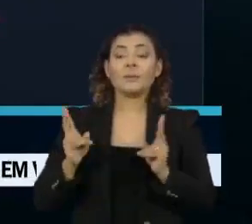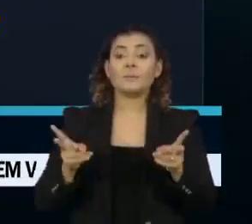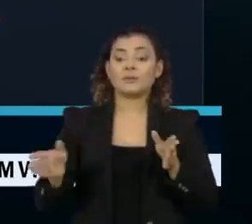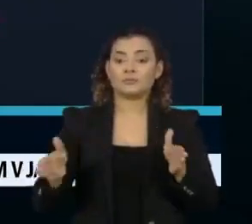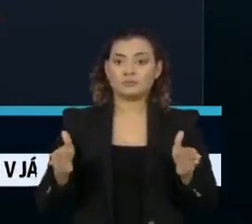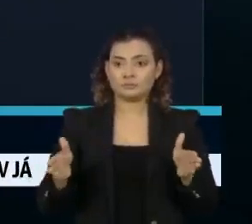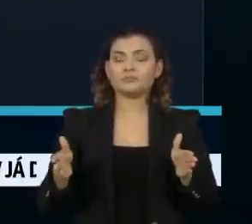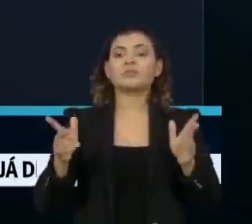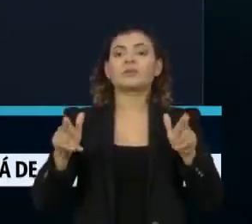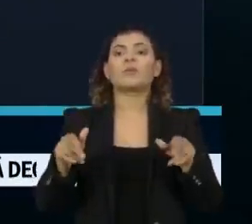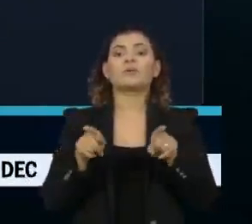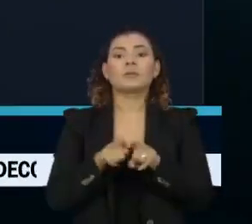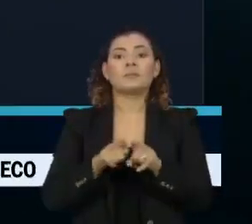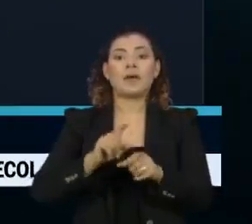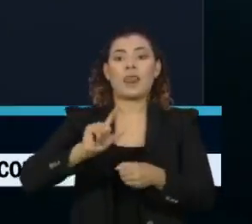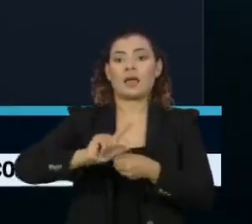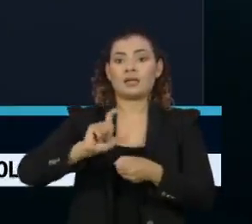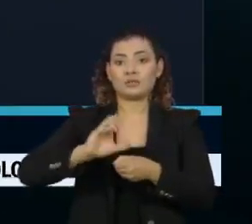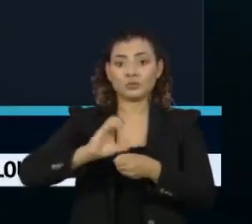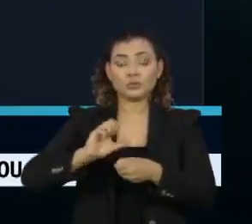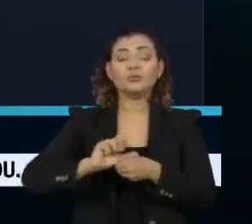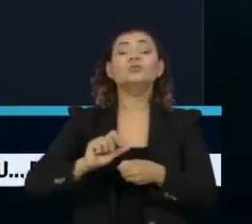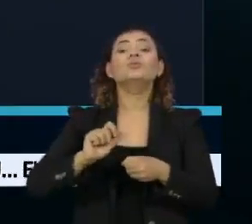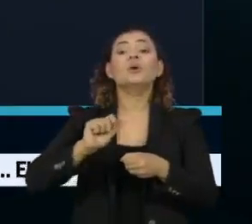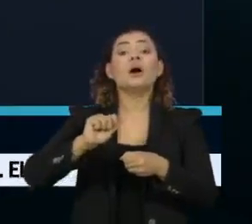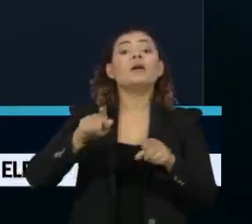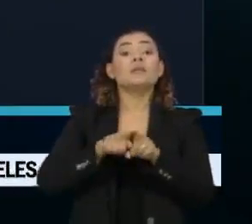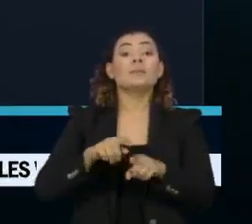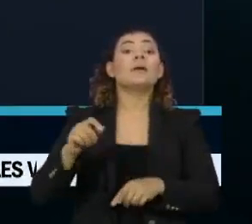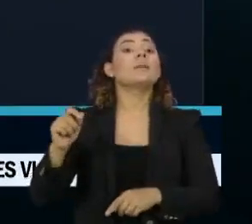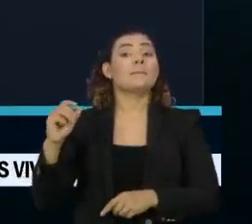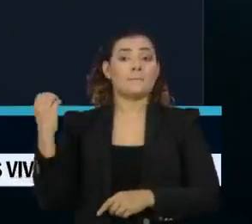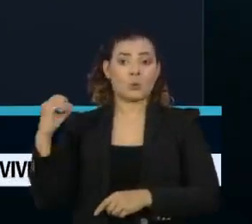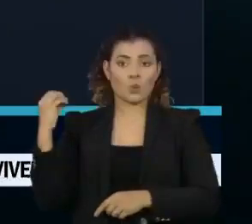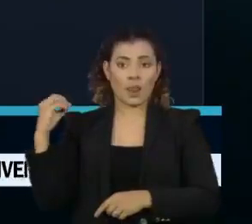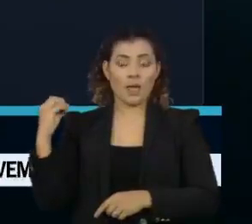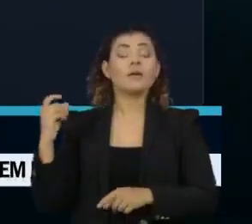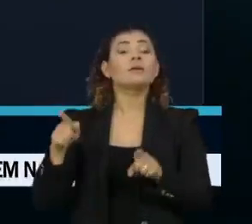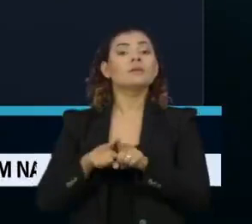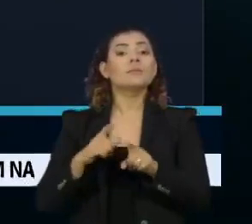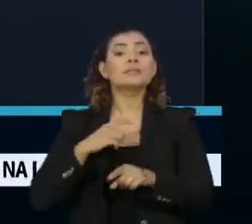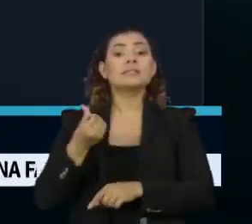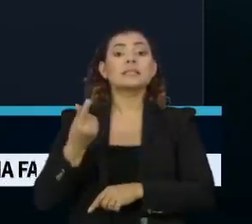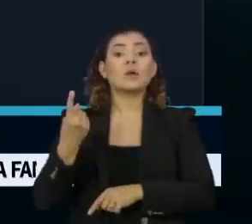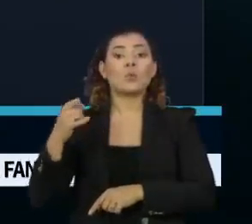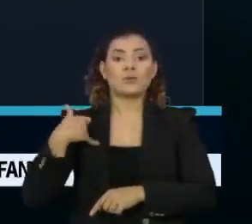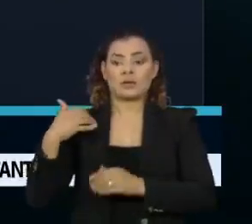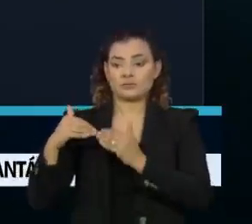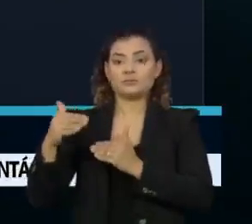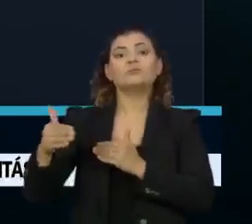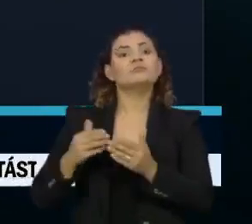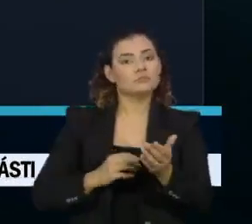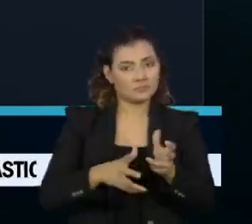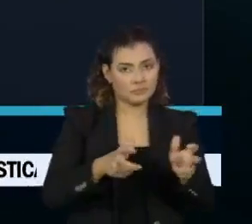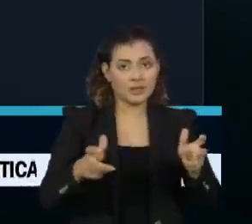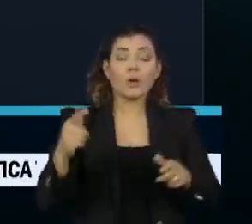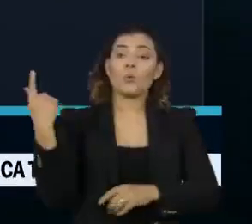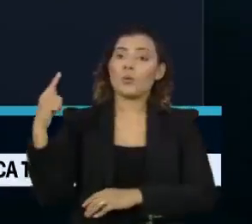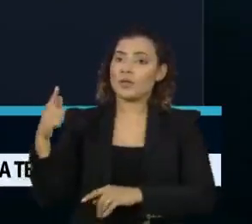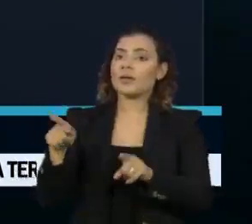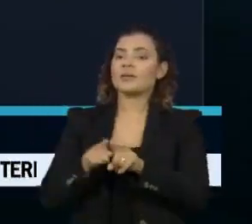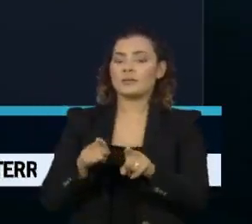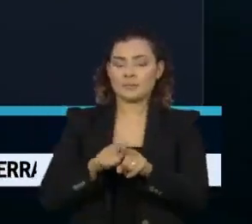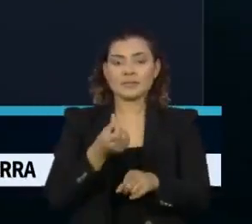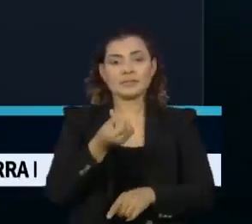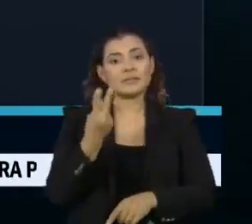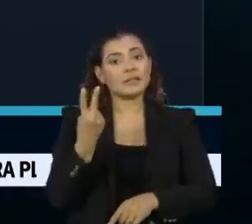etária imunizada em Aracaju. Em Porto Alegre, pode tomar vacina quem tem a partir de 61 anos. Goiânia aplica a primeira dose em idosos